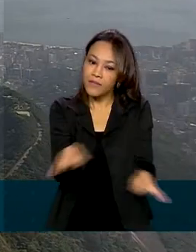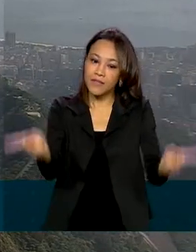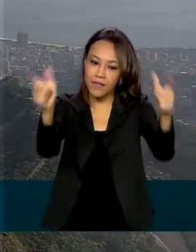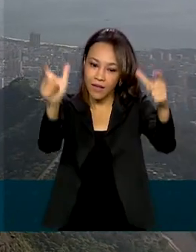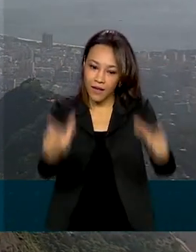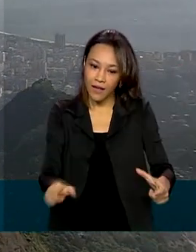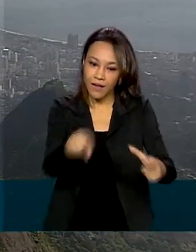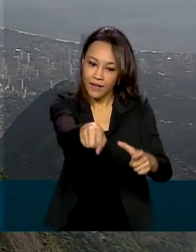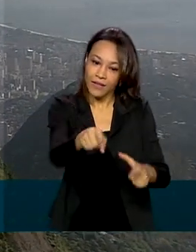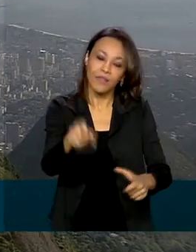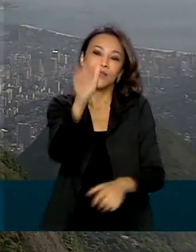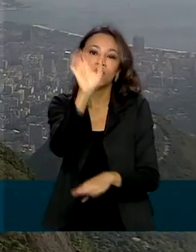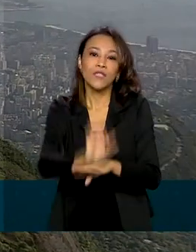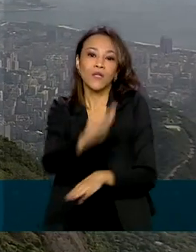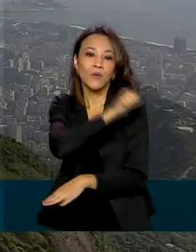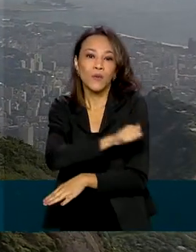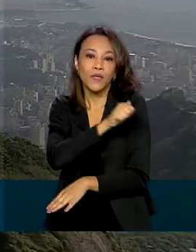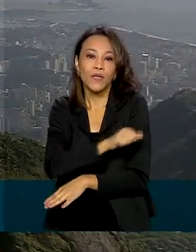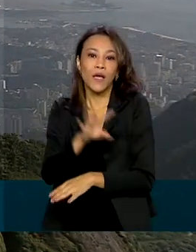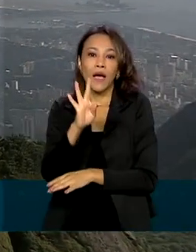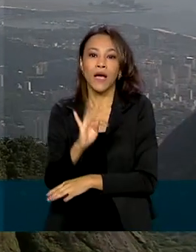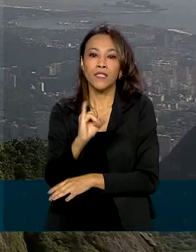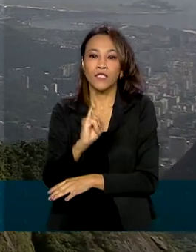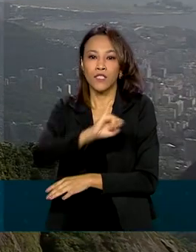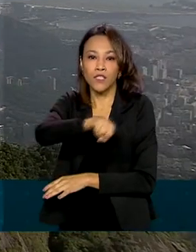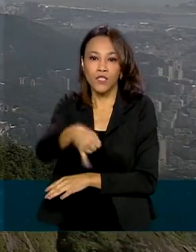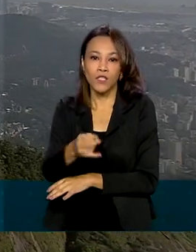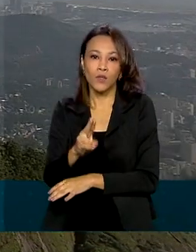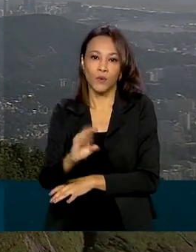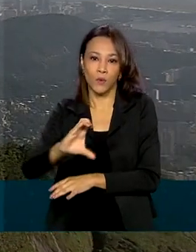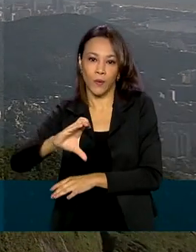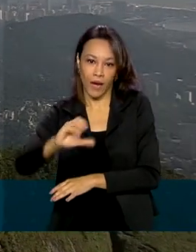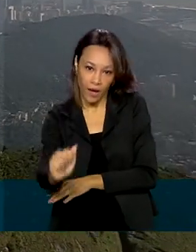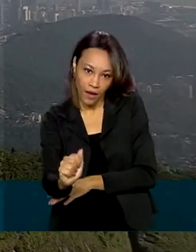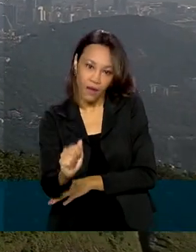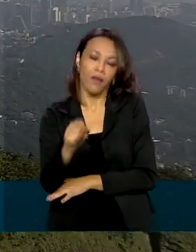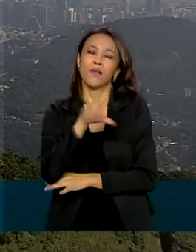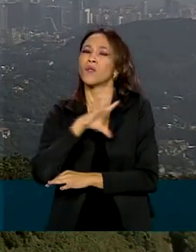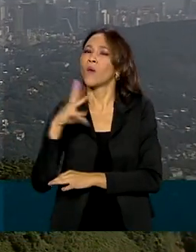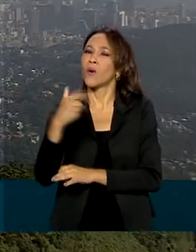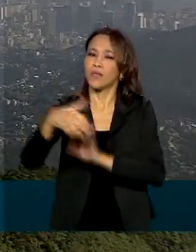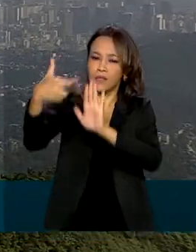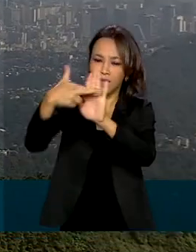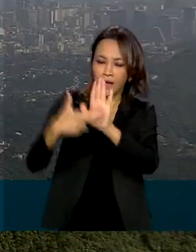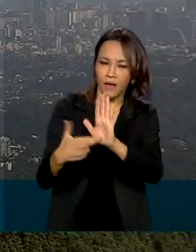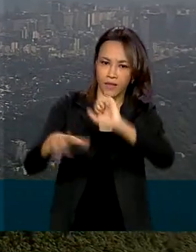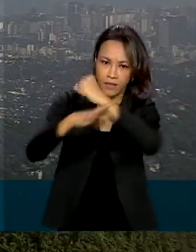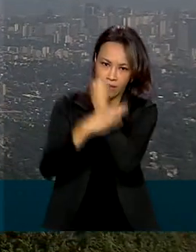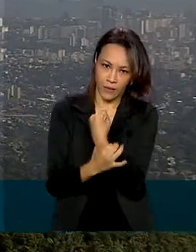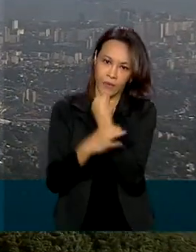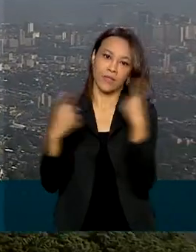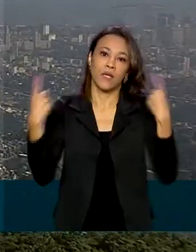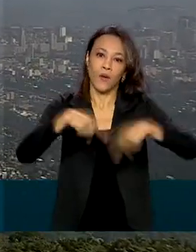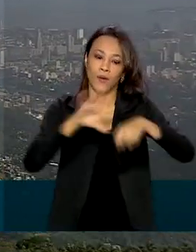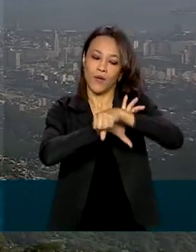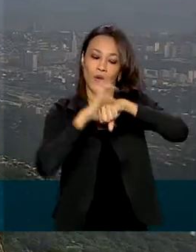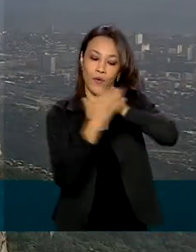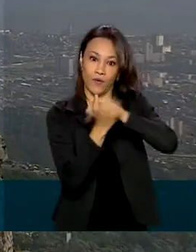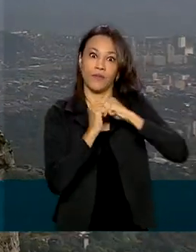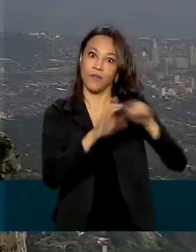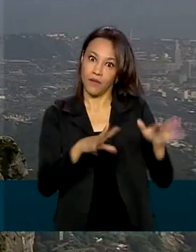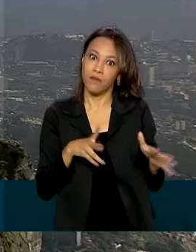Tijuca, no Rio de Janeiro. Lembrando que todos os protocolos de segurança contra a Covid-19 serão seguidos.